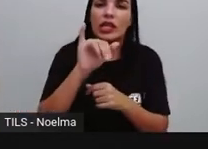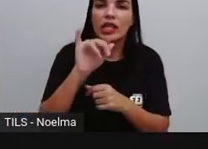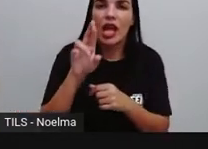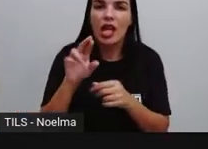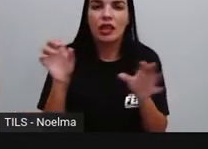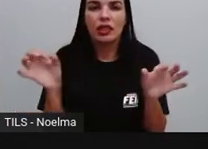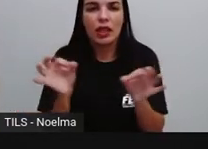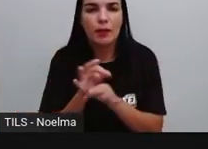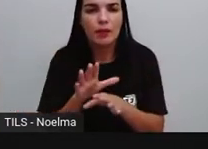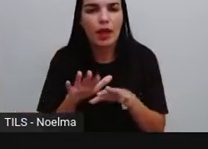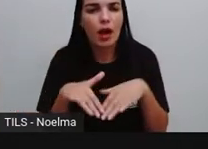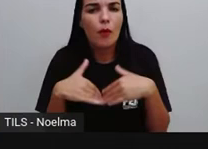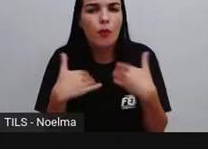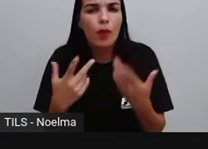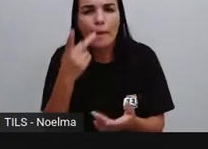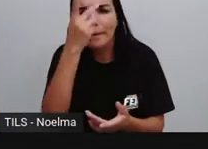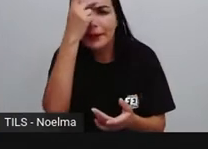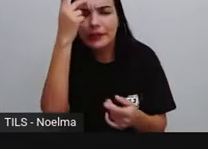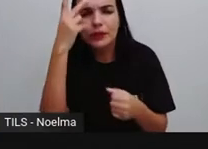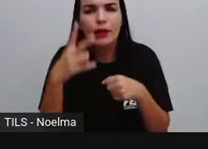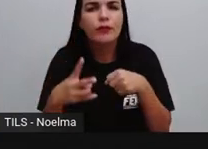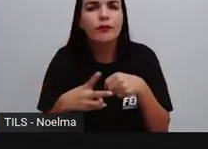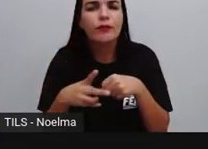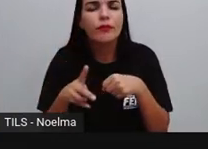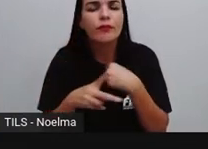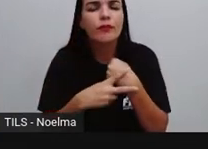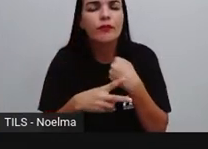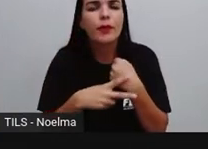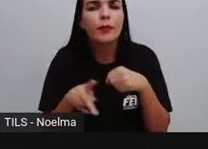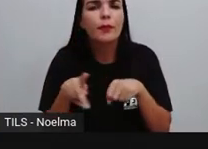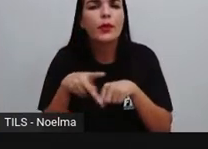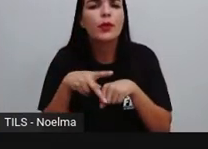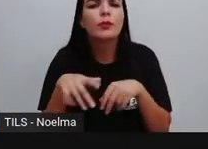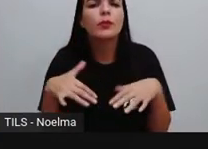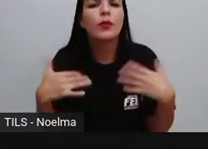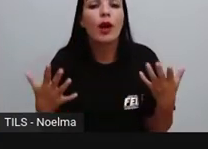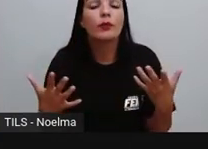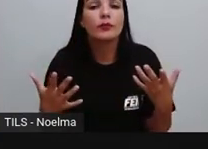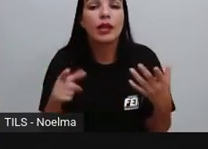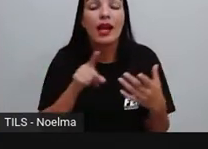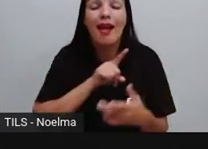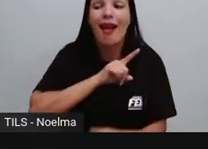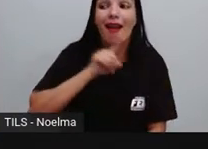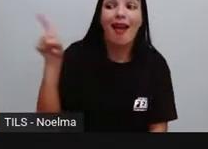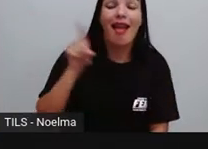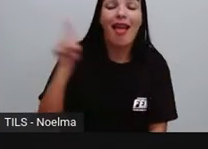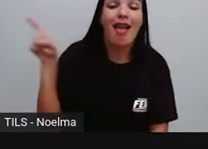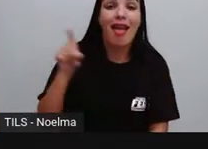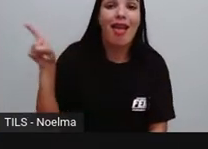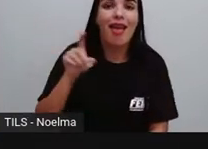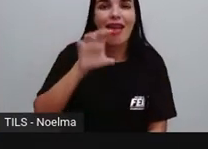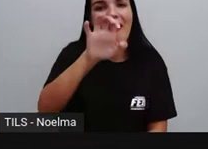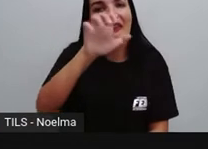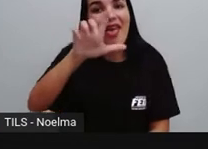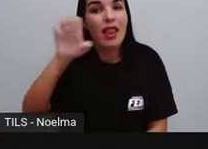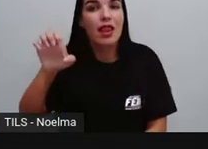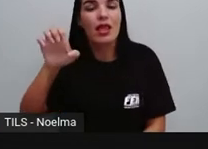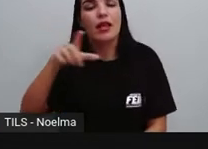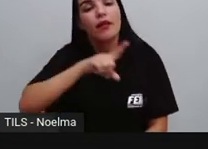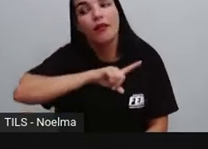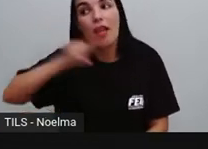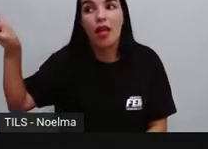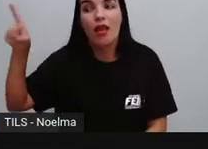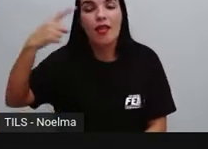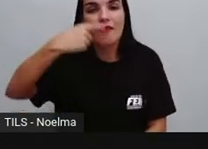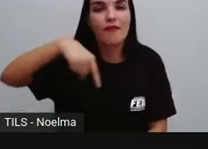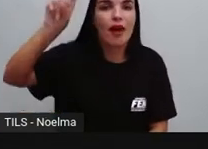IR. Assim, qual a pessoa do verbo? Qual é a pessoa do verbo aí? Vai. Quem vai? Ele vai.